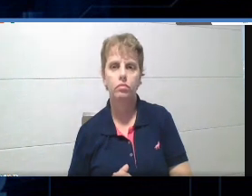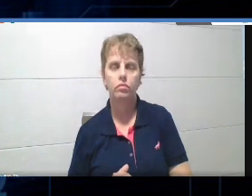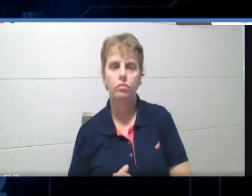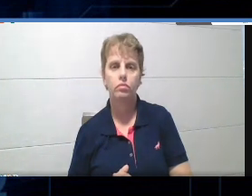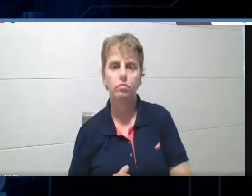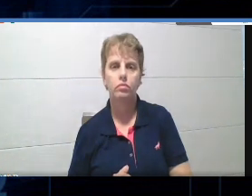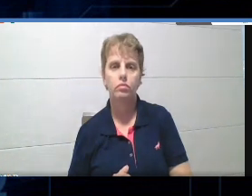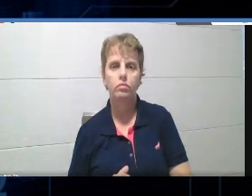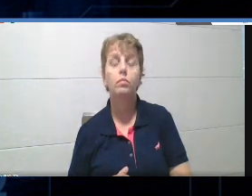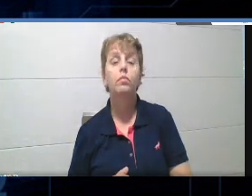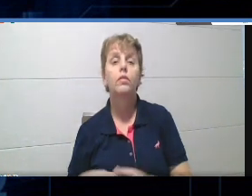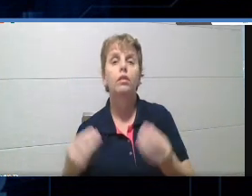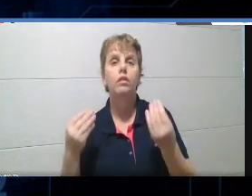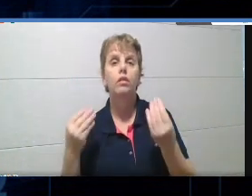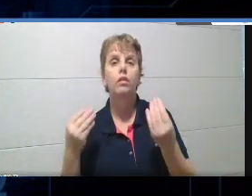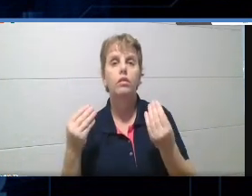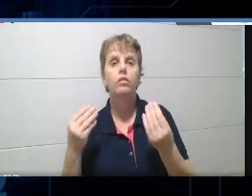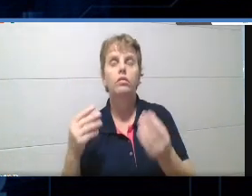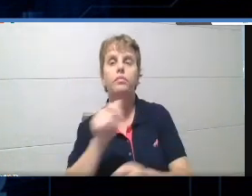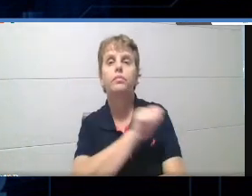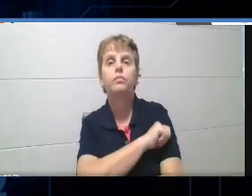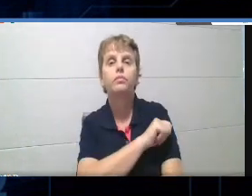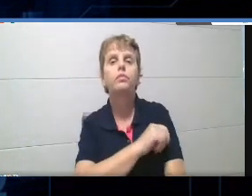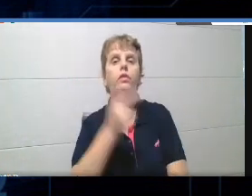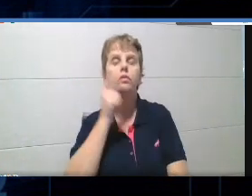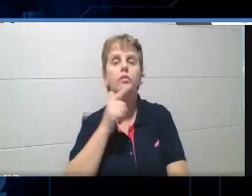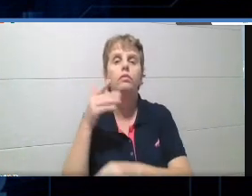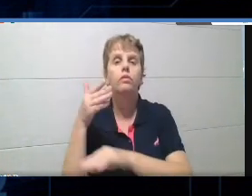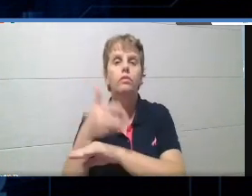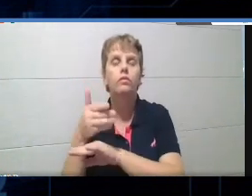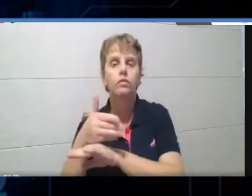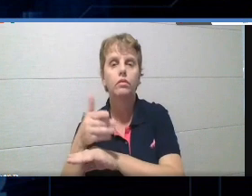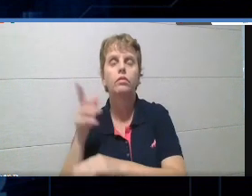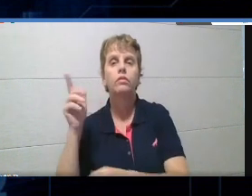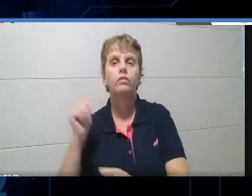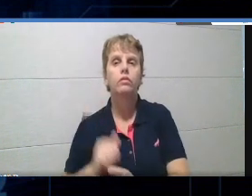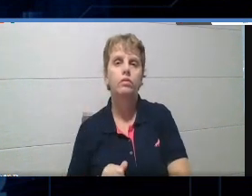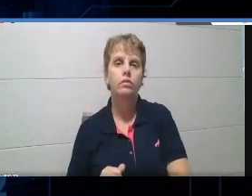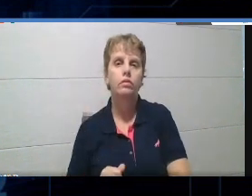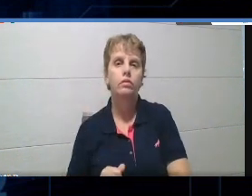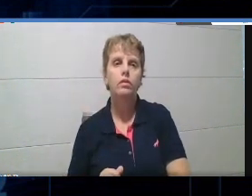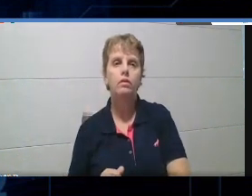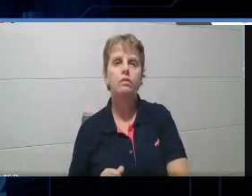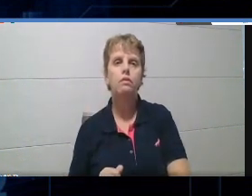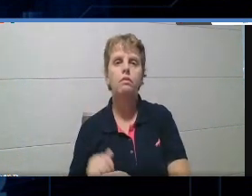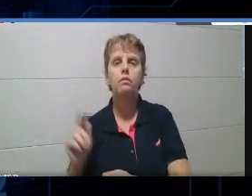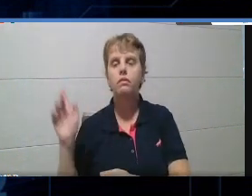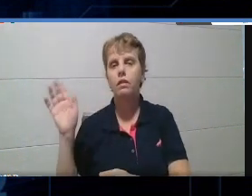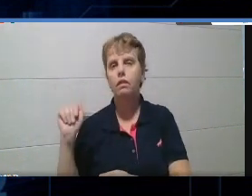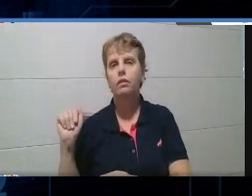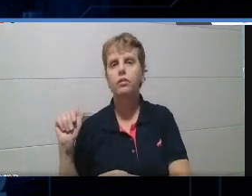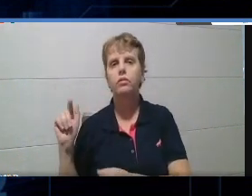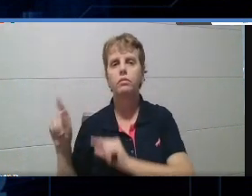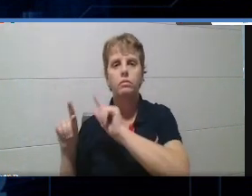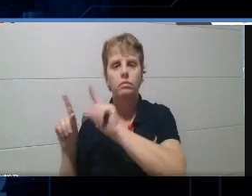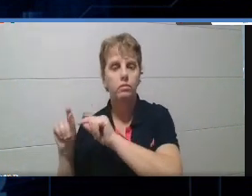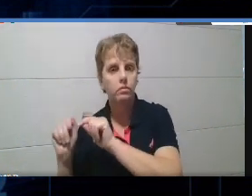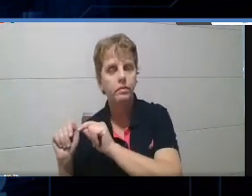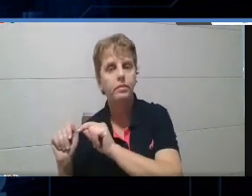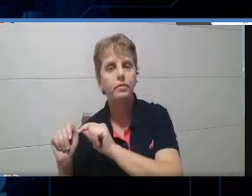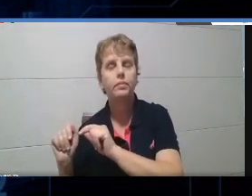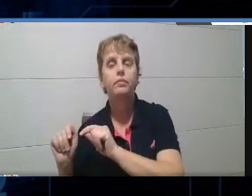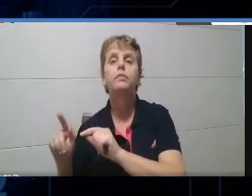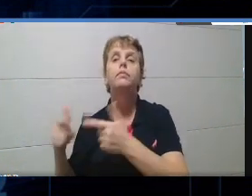Tá, e como que funciona para o aluno acessar isso aqui, né? Então, tem essa opção do site de você compartilhar, ou tem a opção do aplicativo.